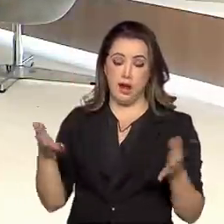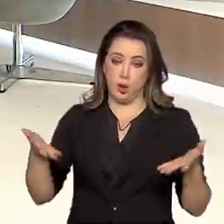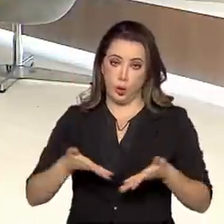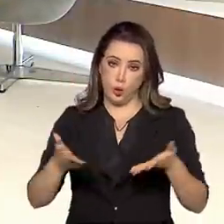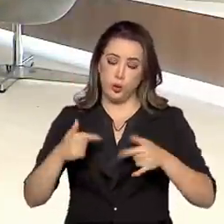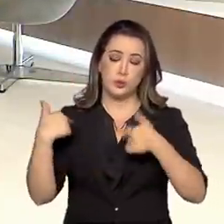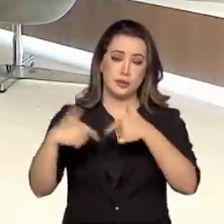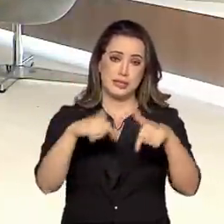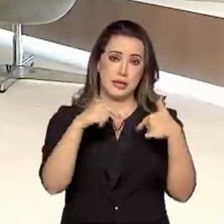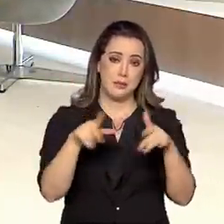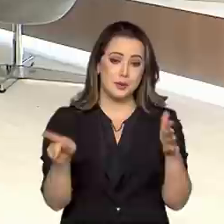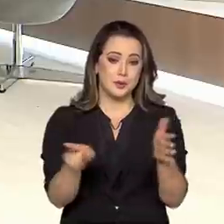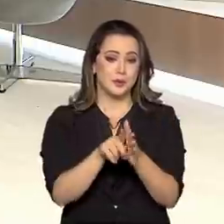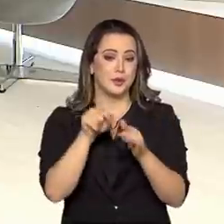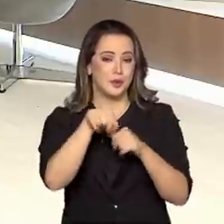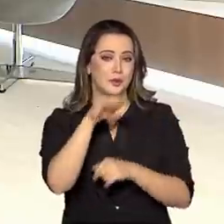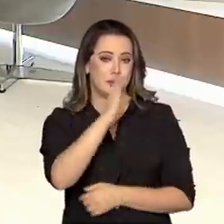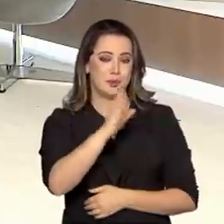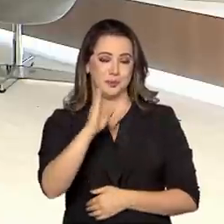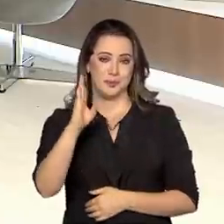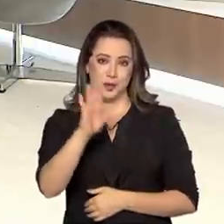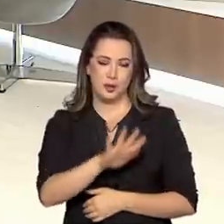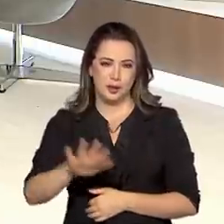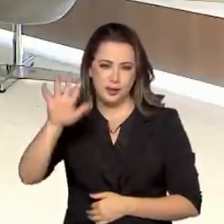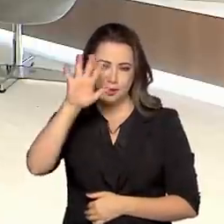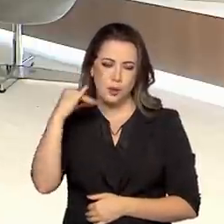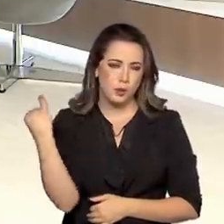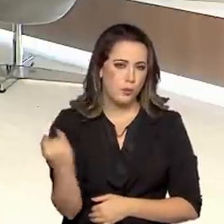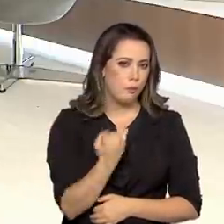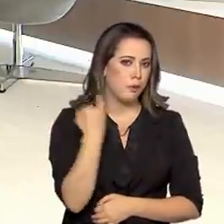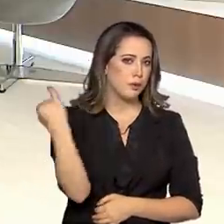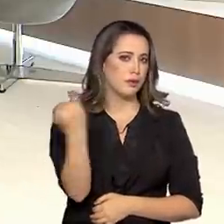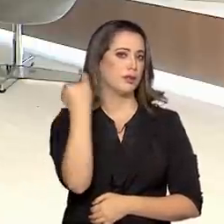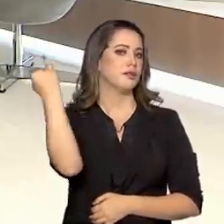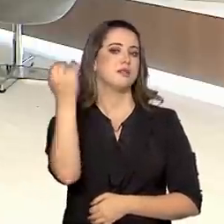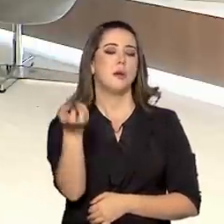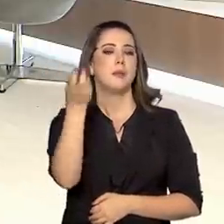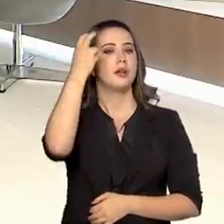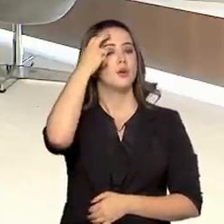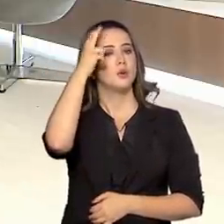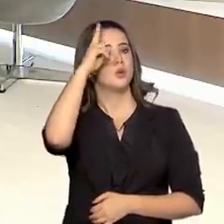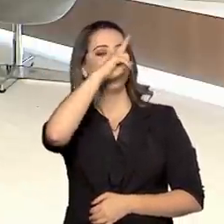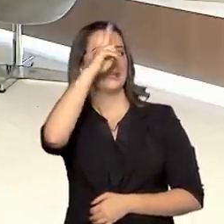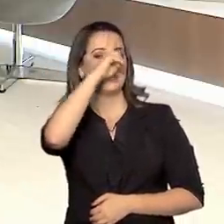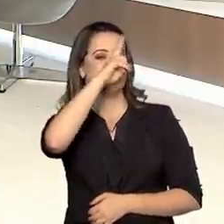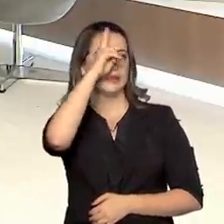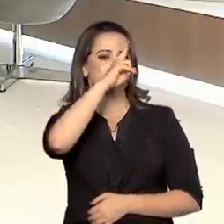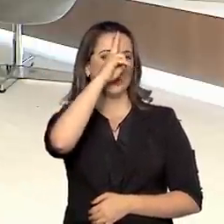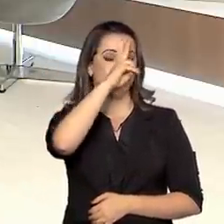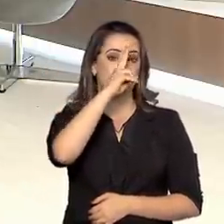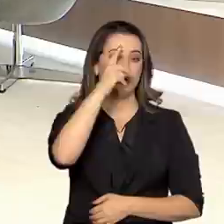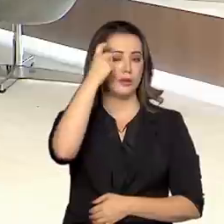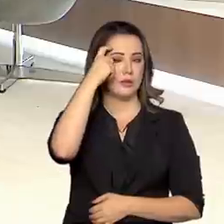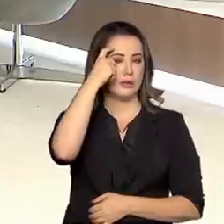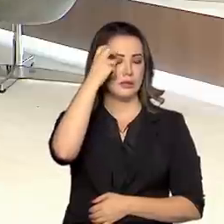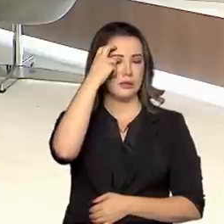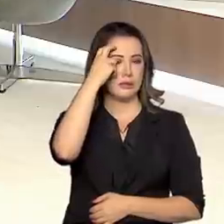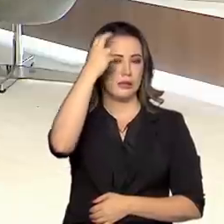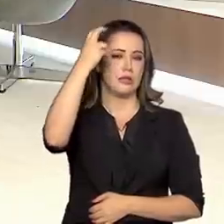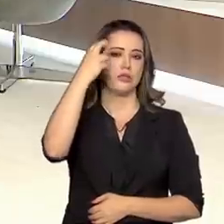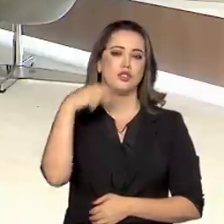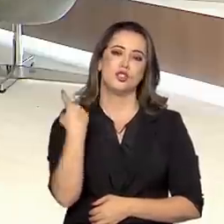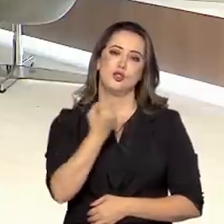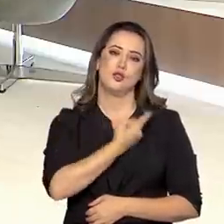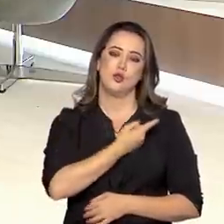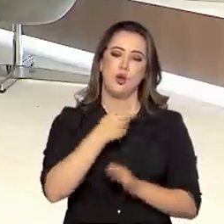o trabalho que é feito na Biblioteca Nacional e a importância dela para a cultura, história e intelectualidade brasileiras, nós